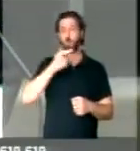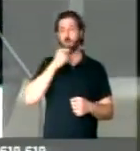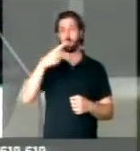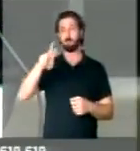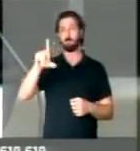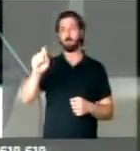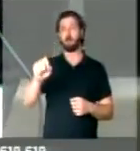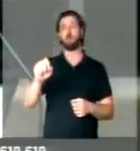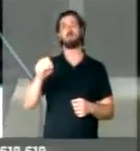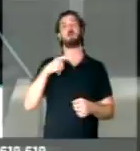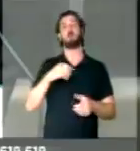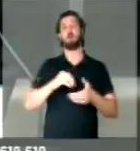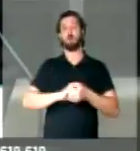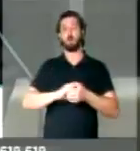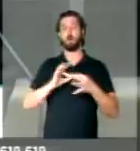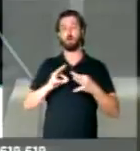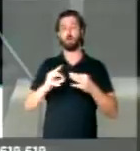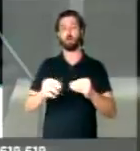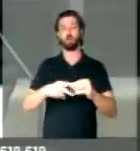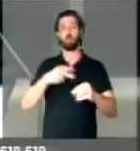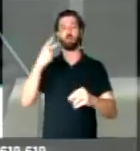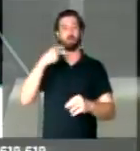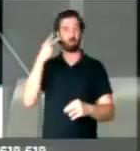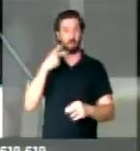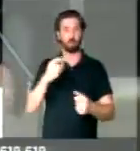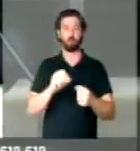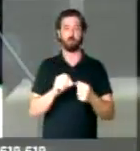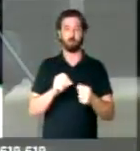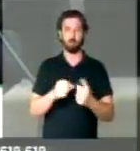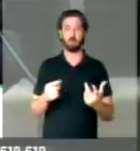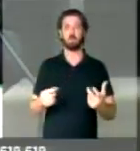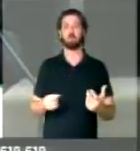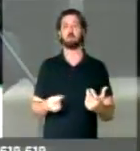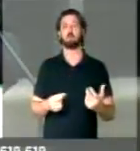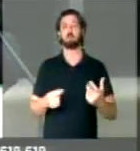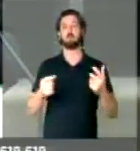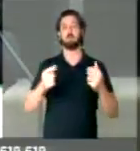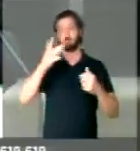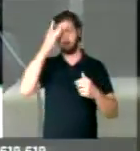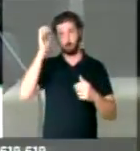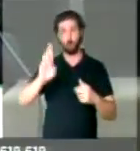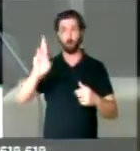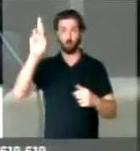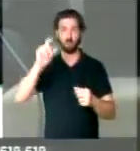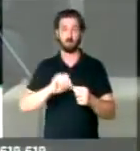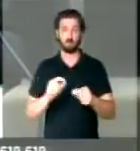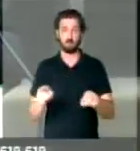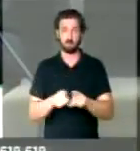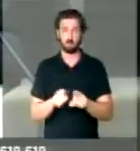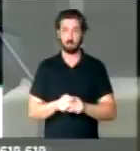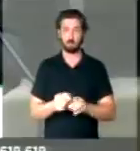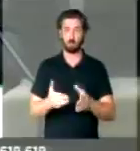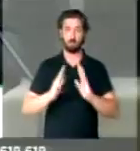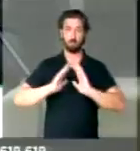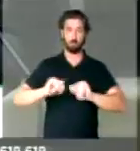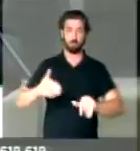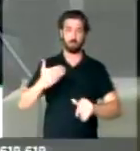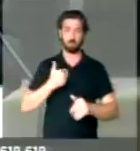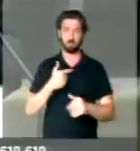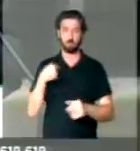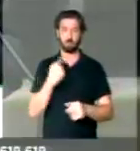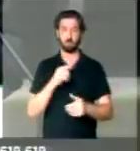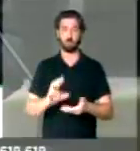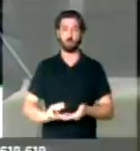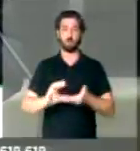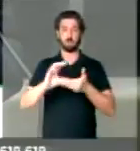cumprimentar a todos os vereadores que fizeram ou autoridades que fizeram esse pedido do